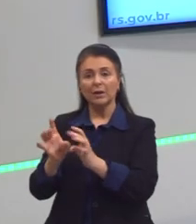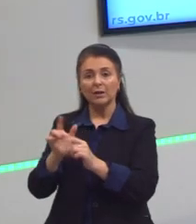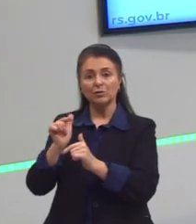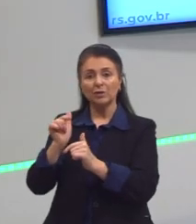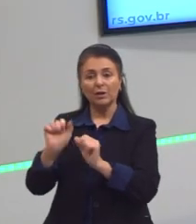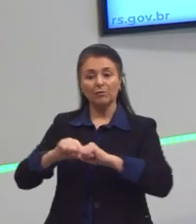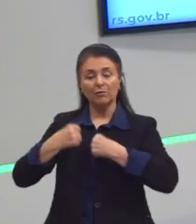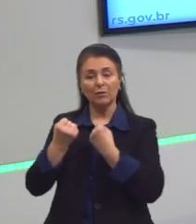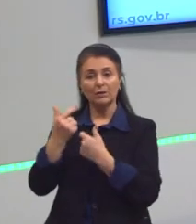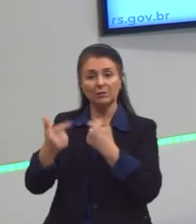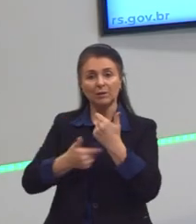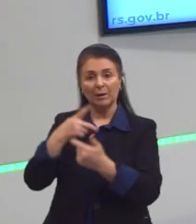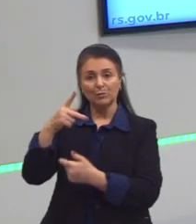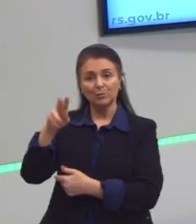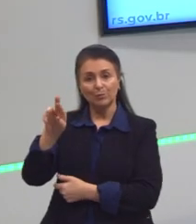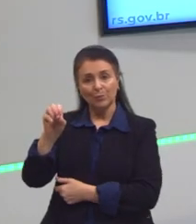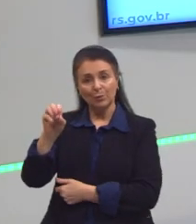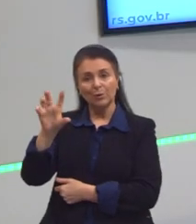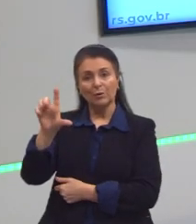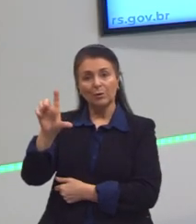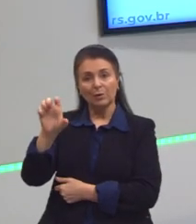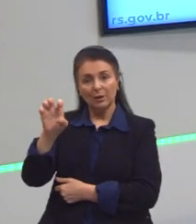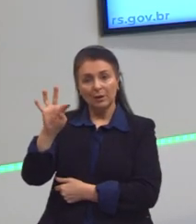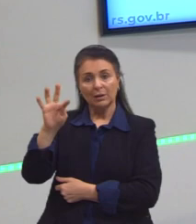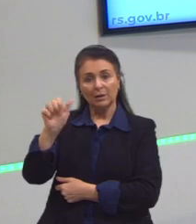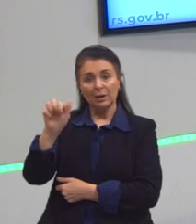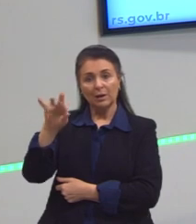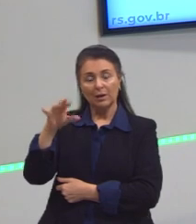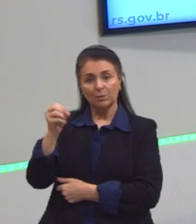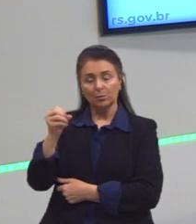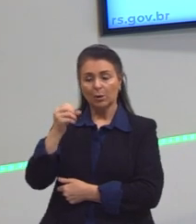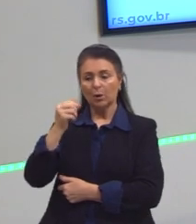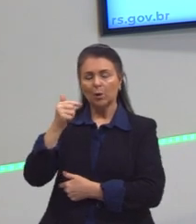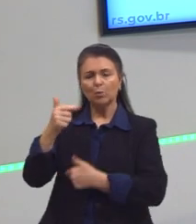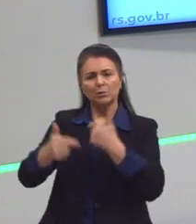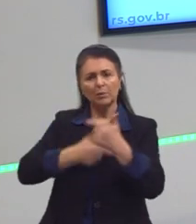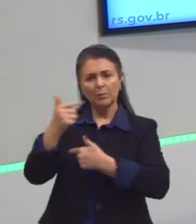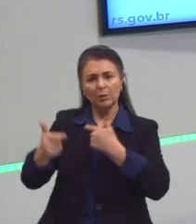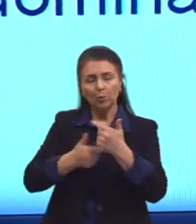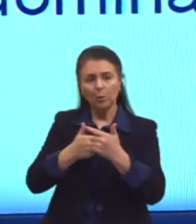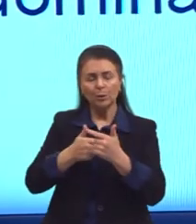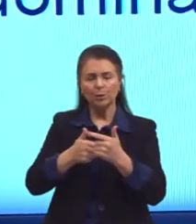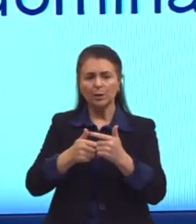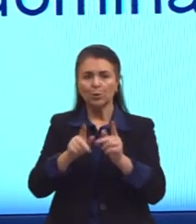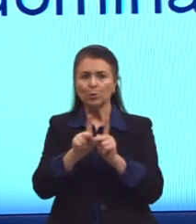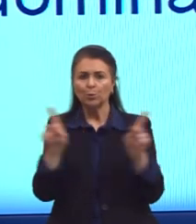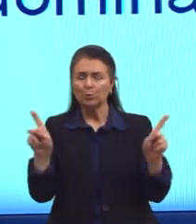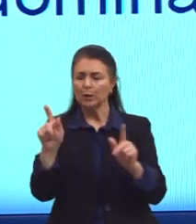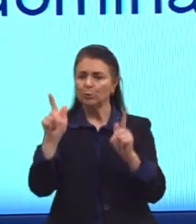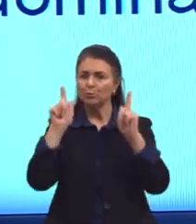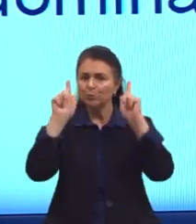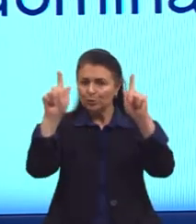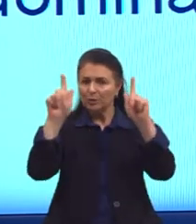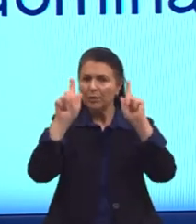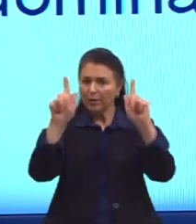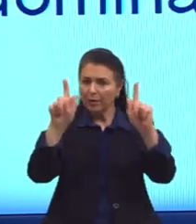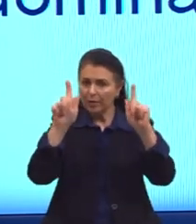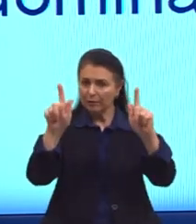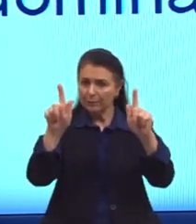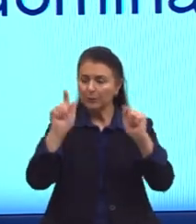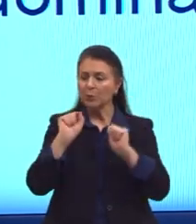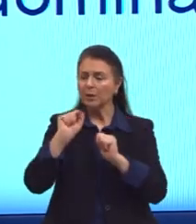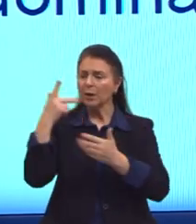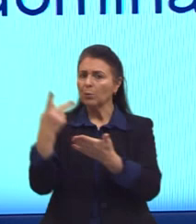bem isso. Os trabalhadores, numa greve, o que acontece numa greve? Numa greve são os